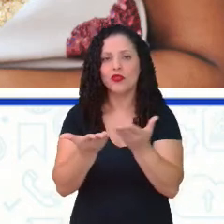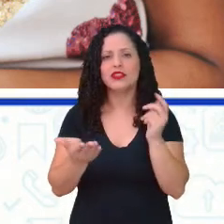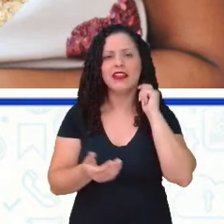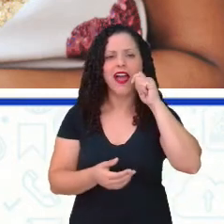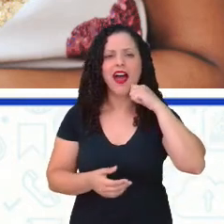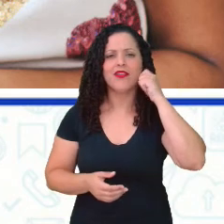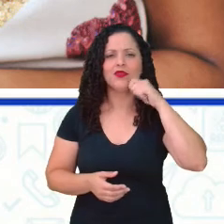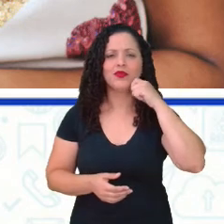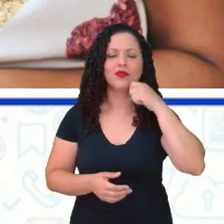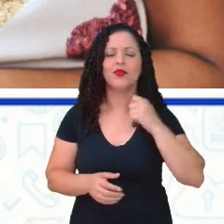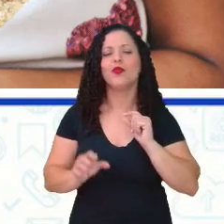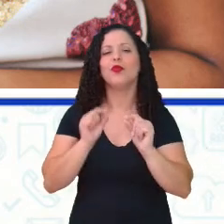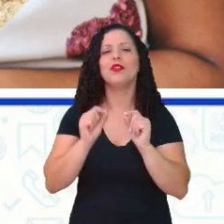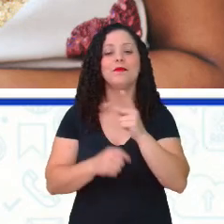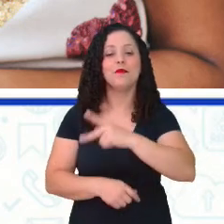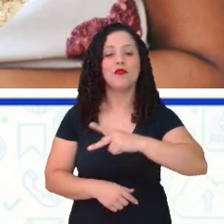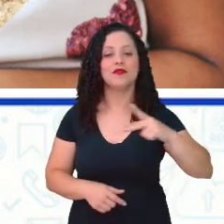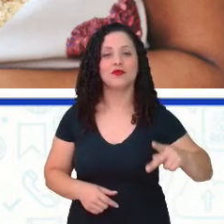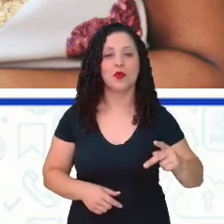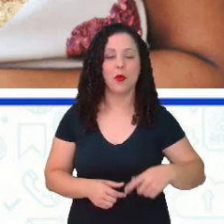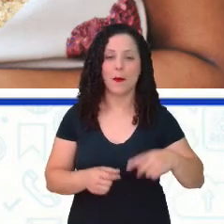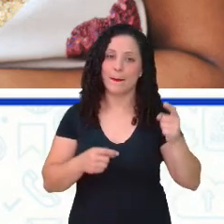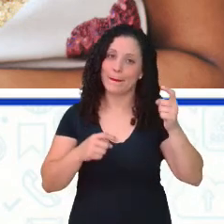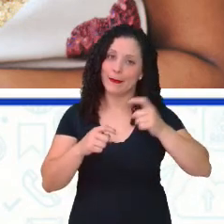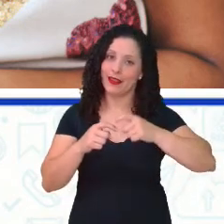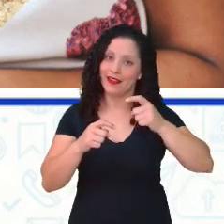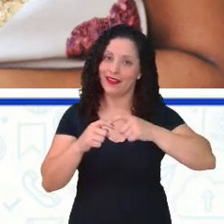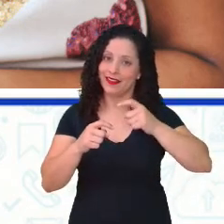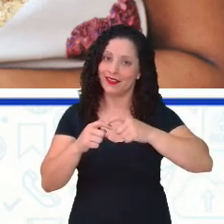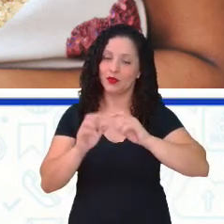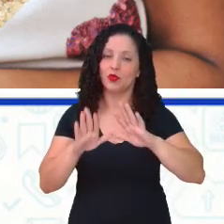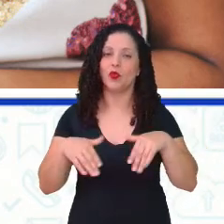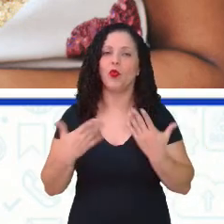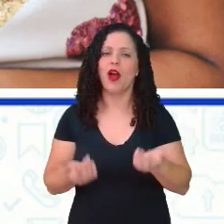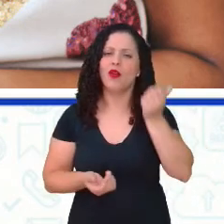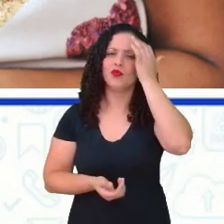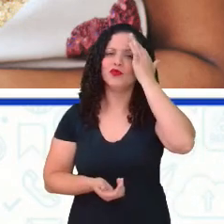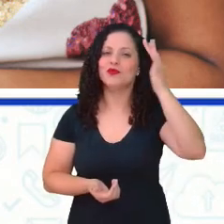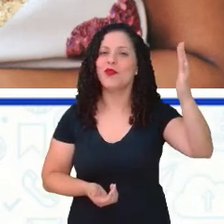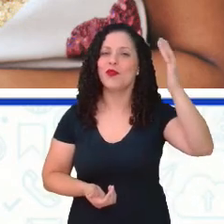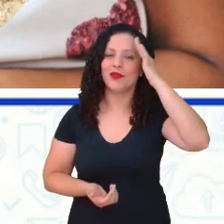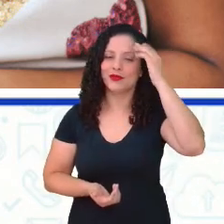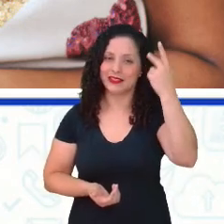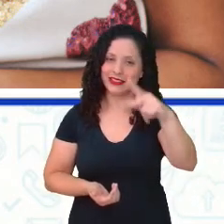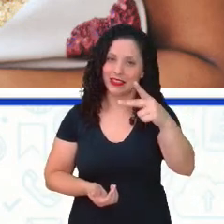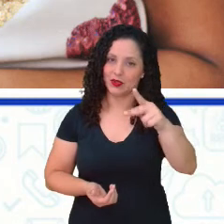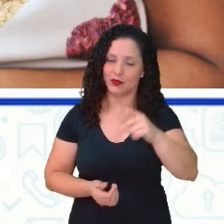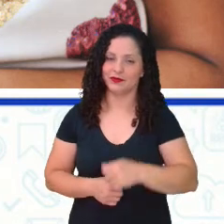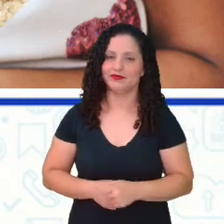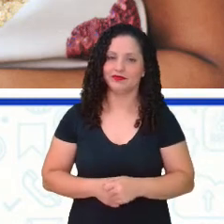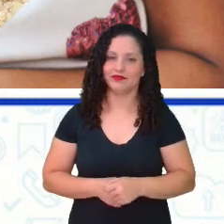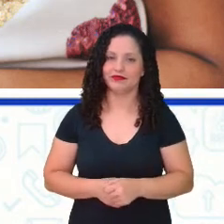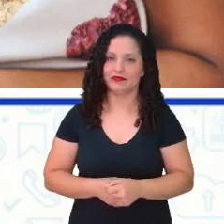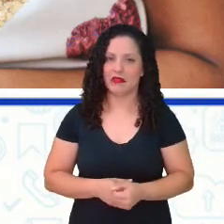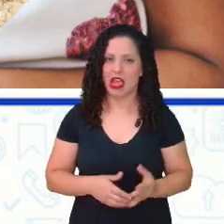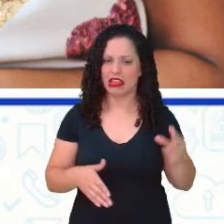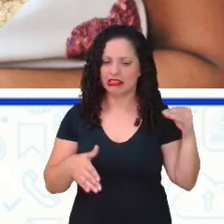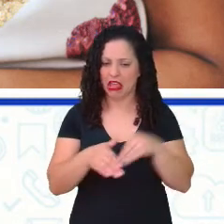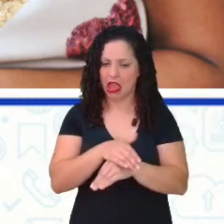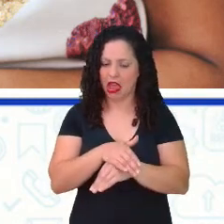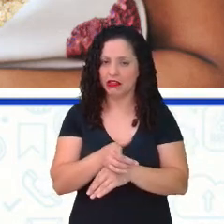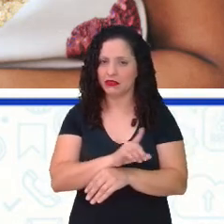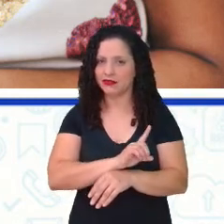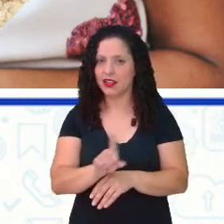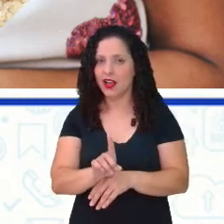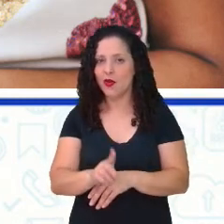atriz? É ser professor, médico? Qual é o seu sonho? Não enterre esse sonho, não é? Faça como